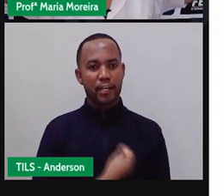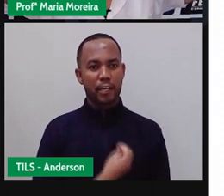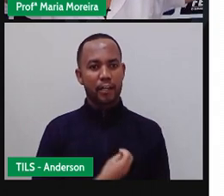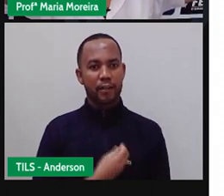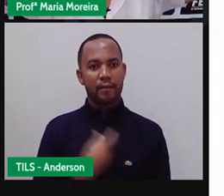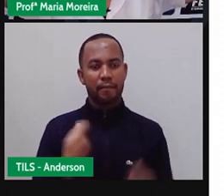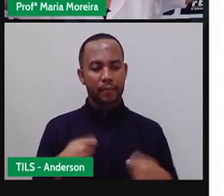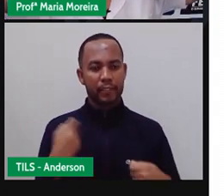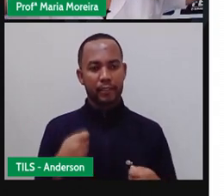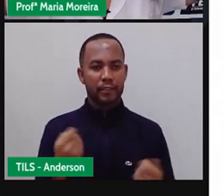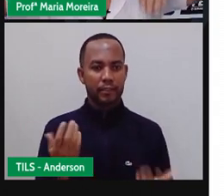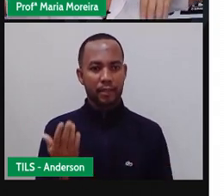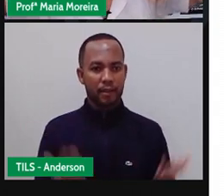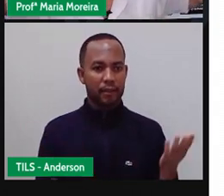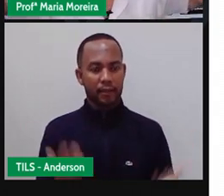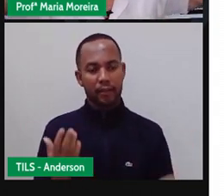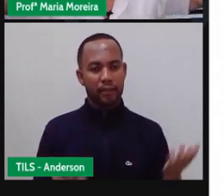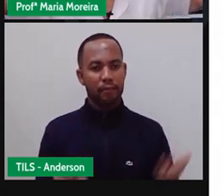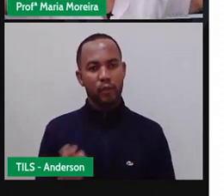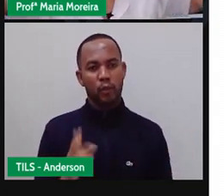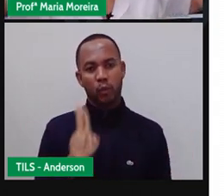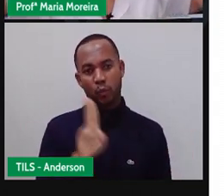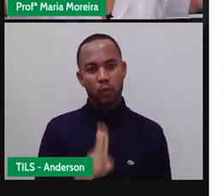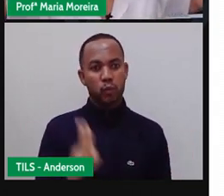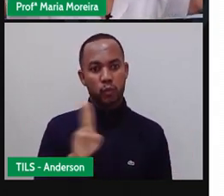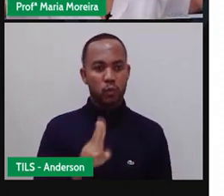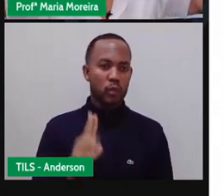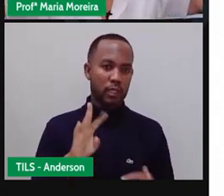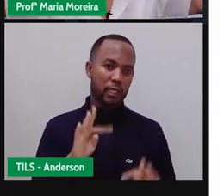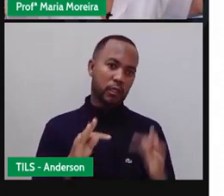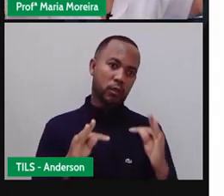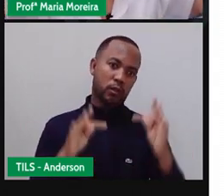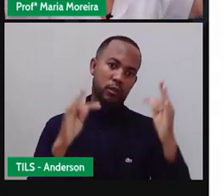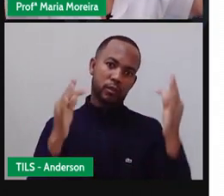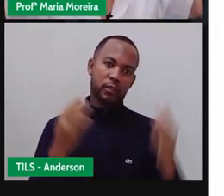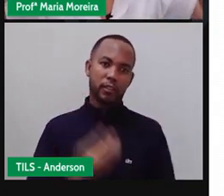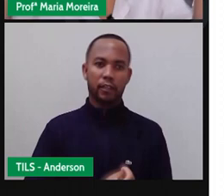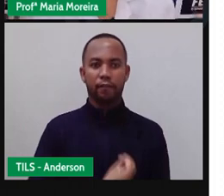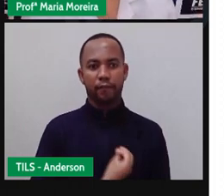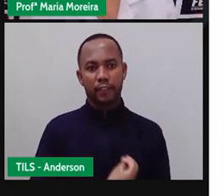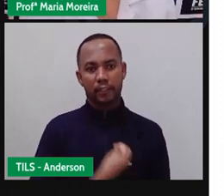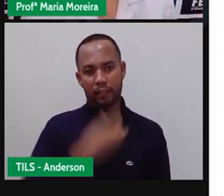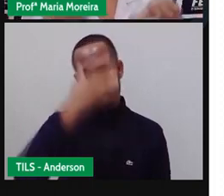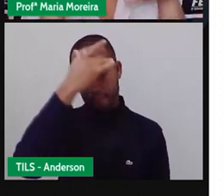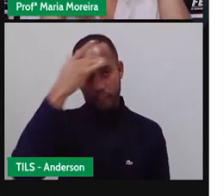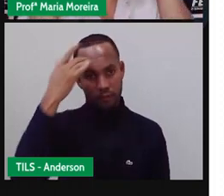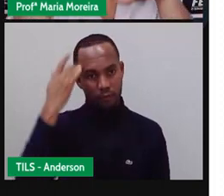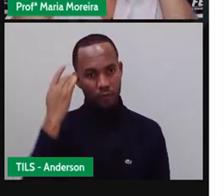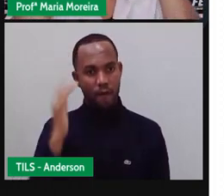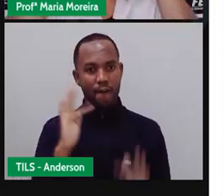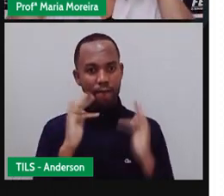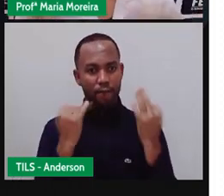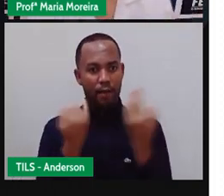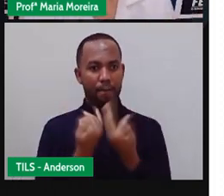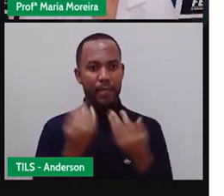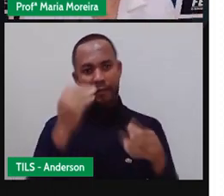precisa o quê? O uso de tecnologia, o convívio, as relações, né, pessoais. As pessoas que estão na minha família, tá tudo o quê?